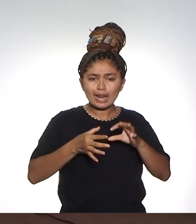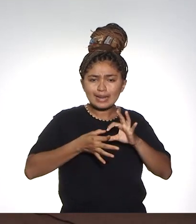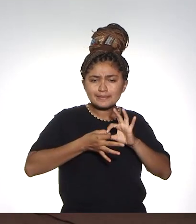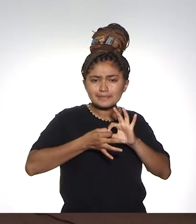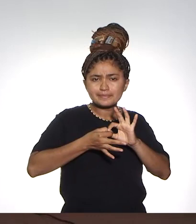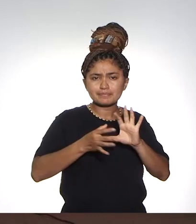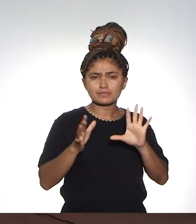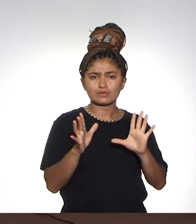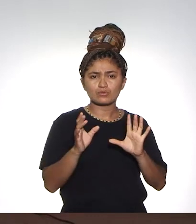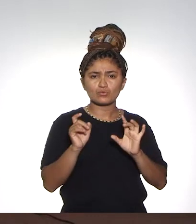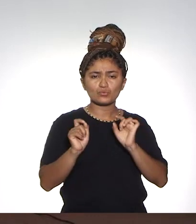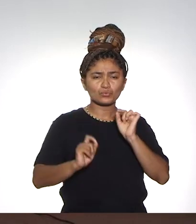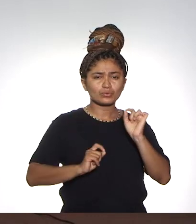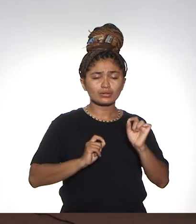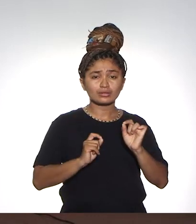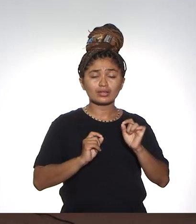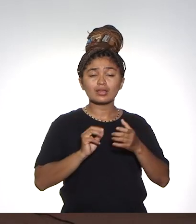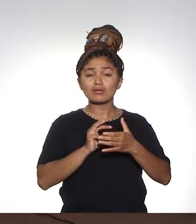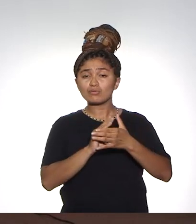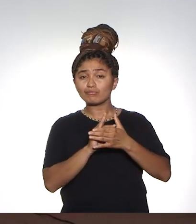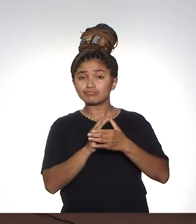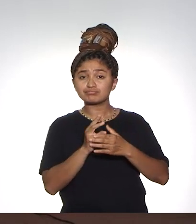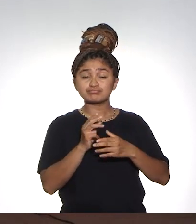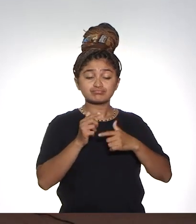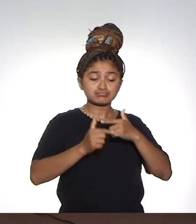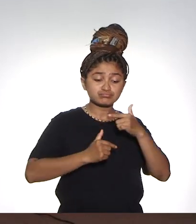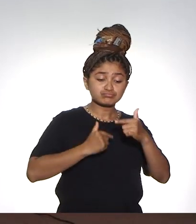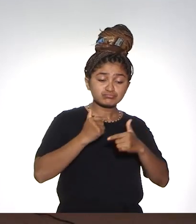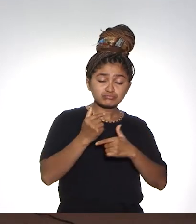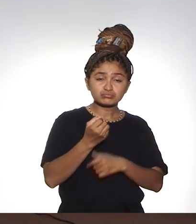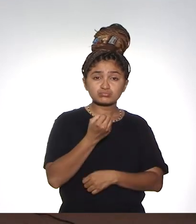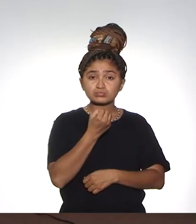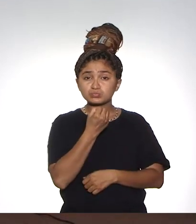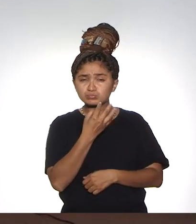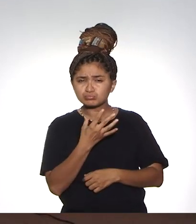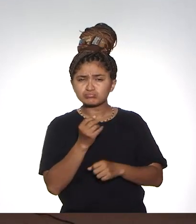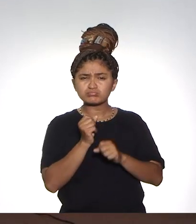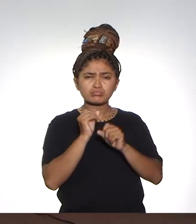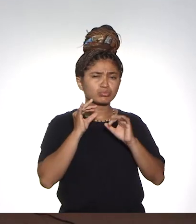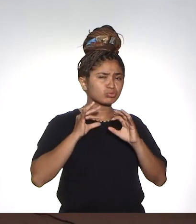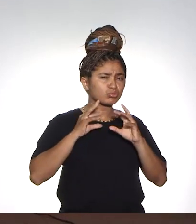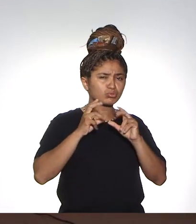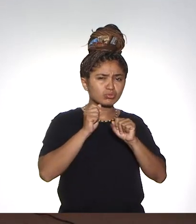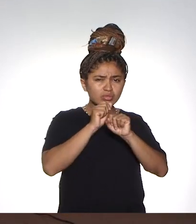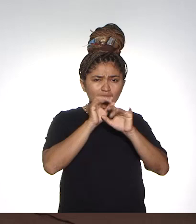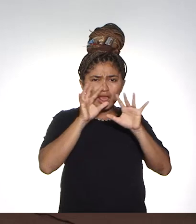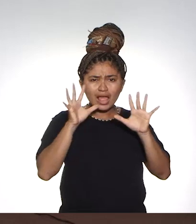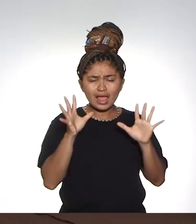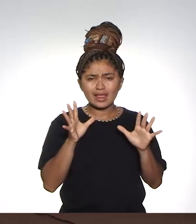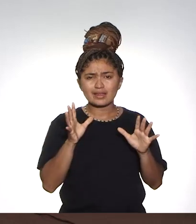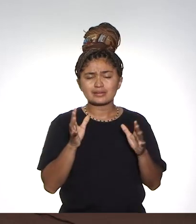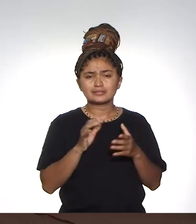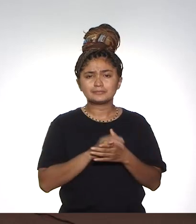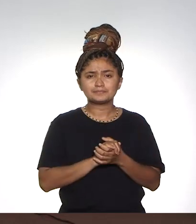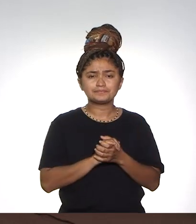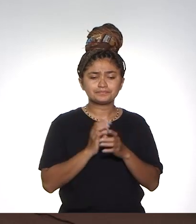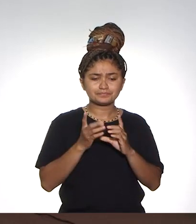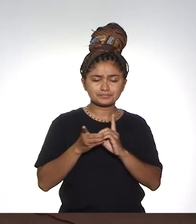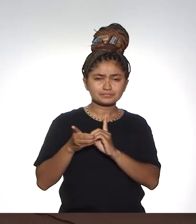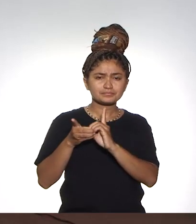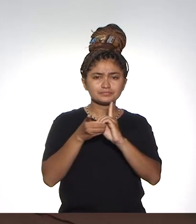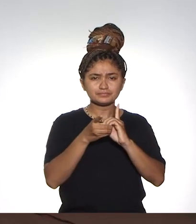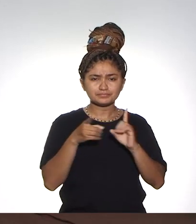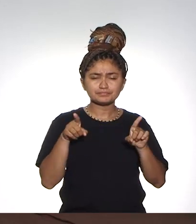permitir com que a nossa instituição funcione de forma plena, plural e